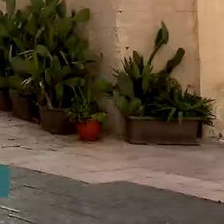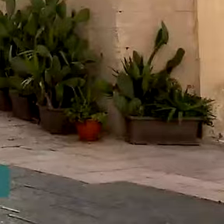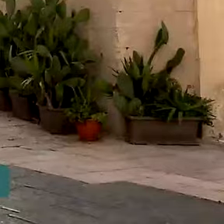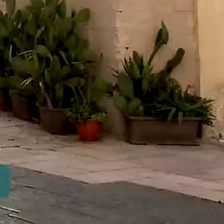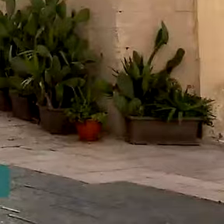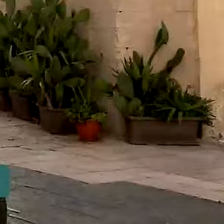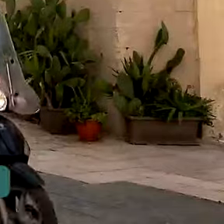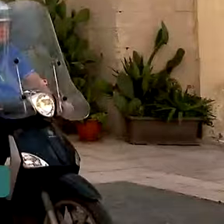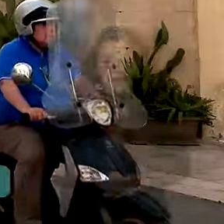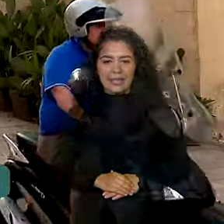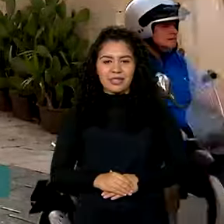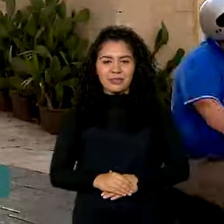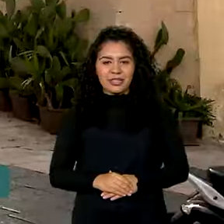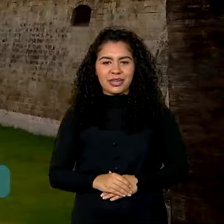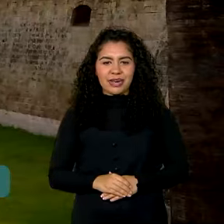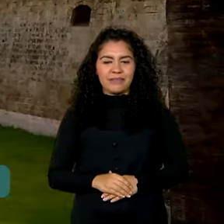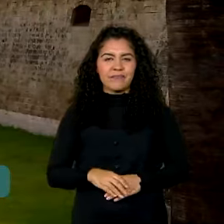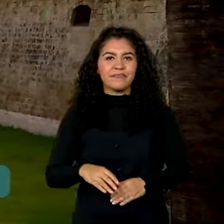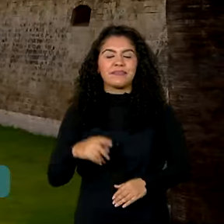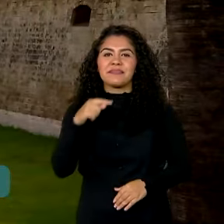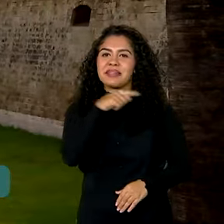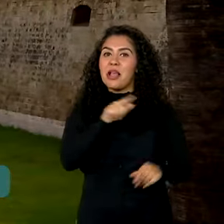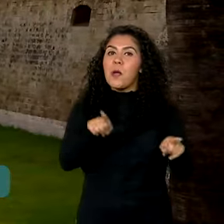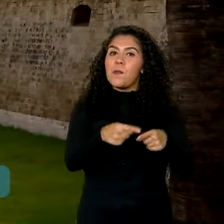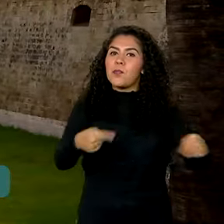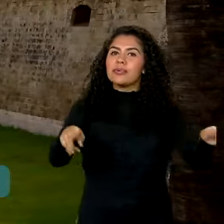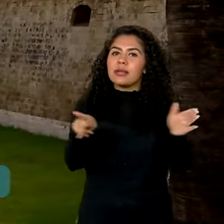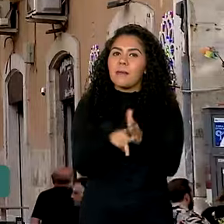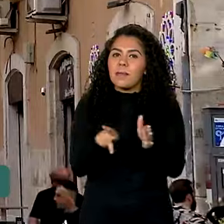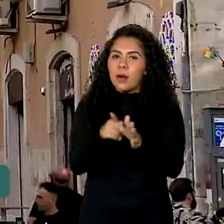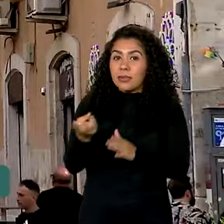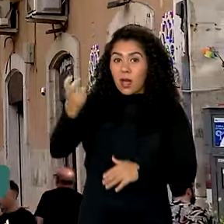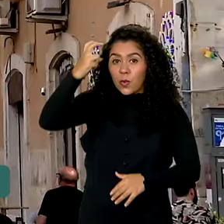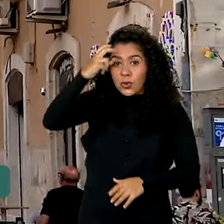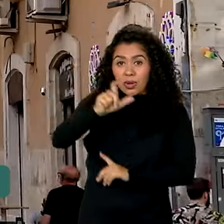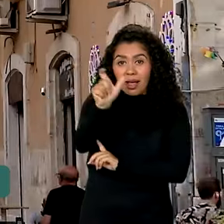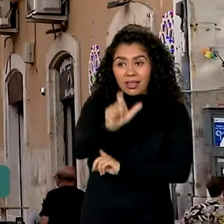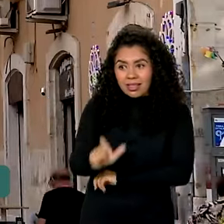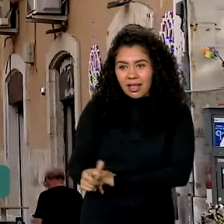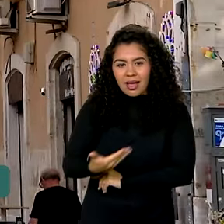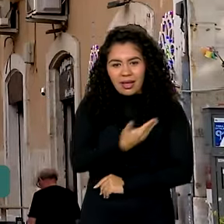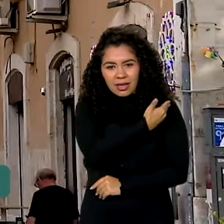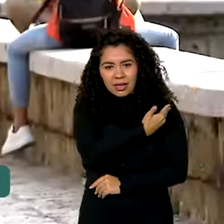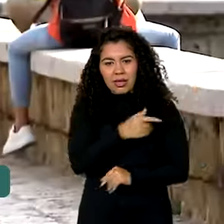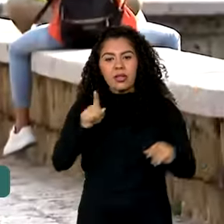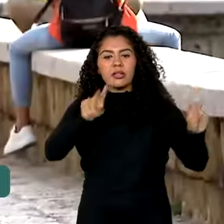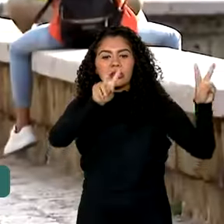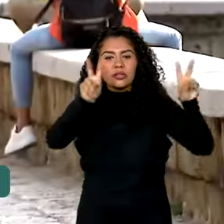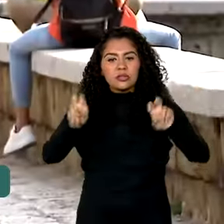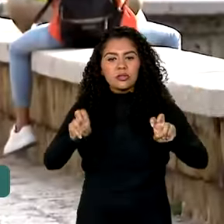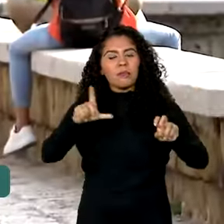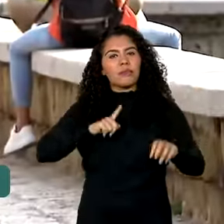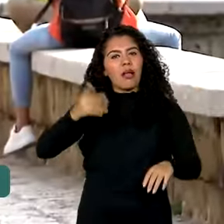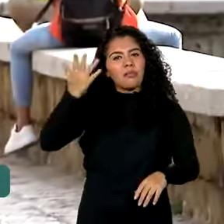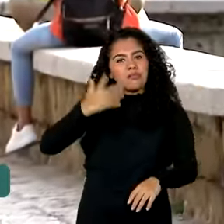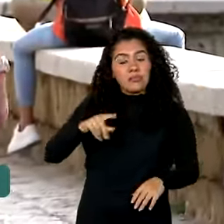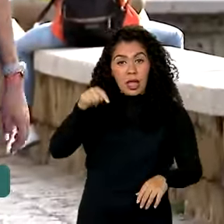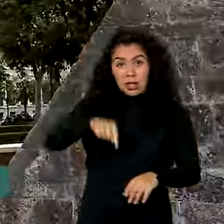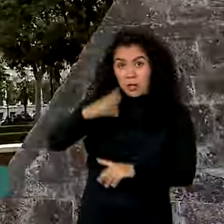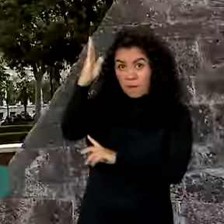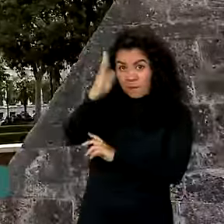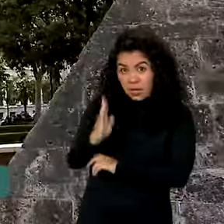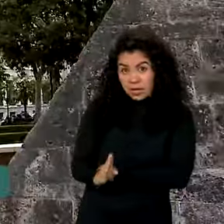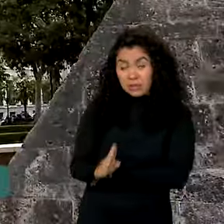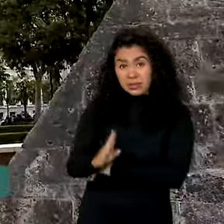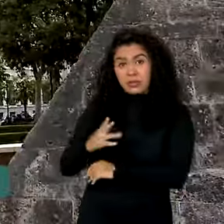A Itália, esse ano, assumiu pela sétima vez a presidência rotativa do G7. E o Brasil